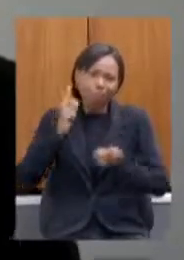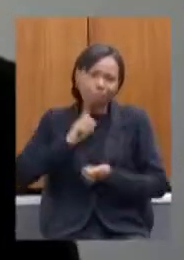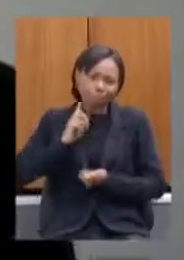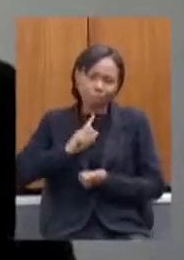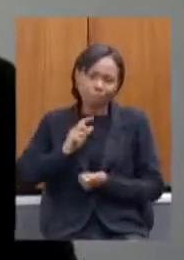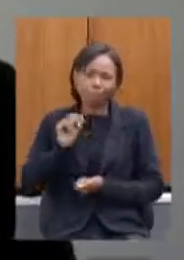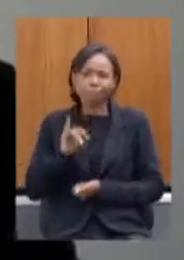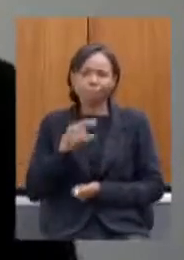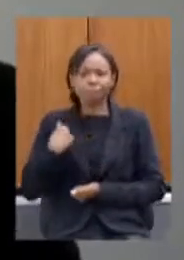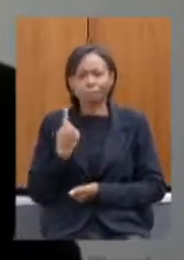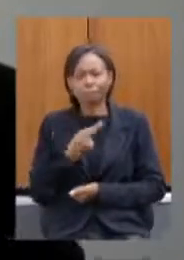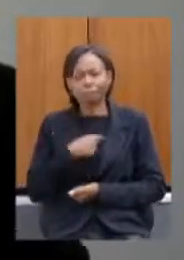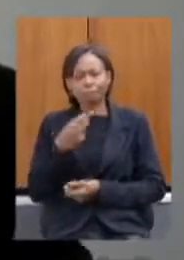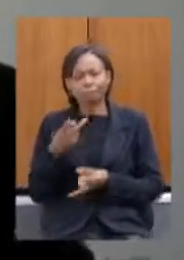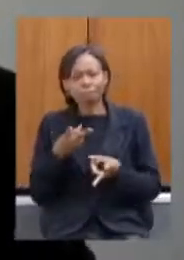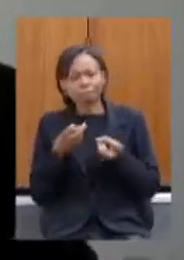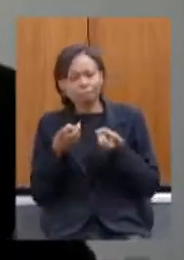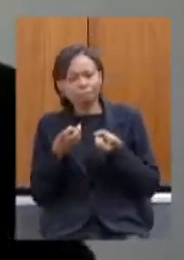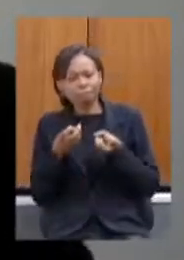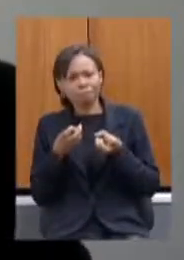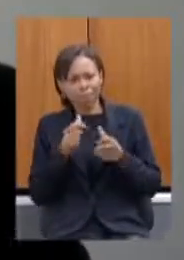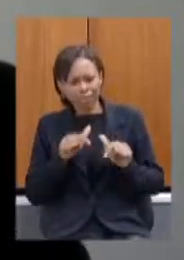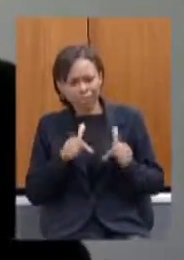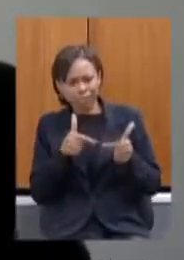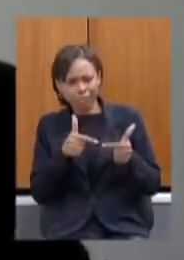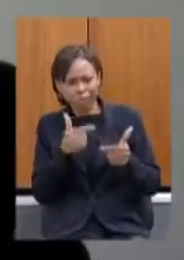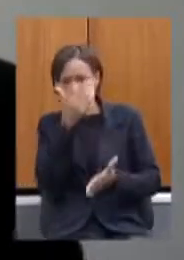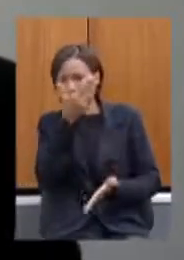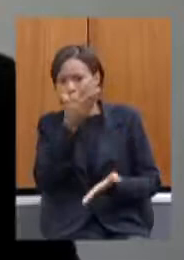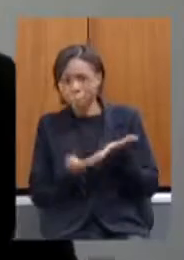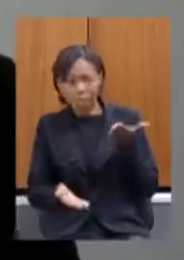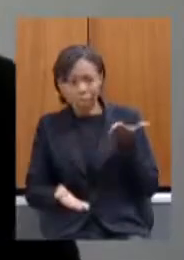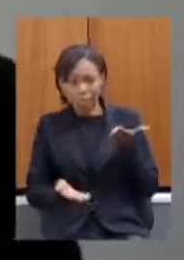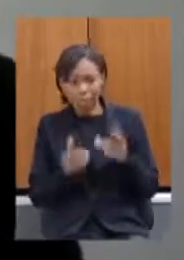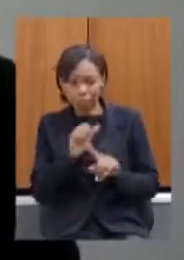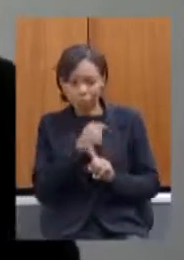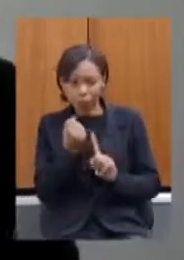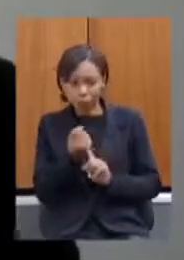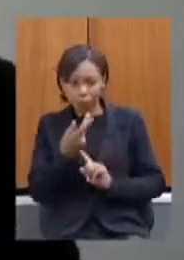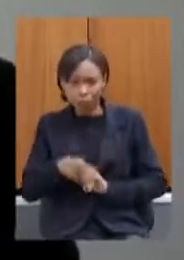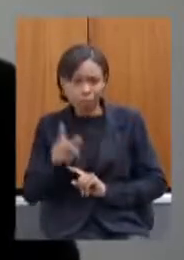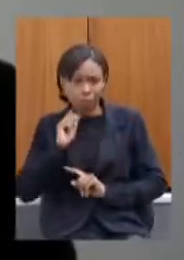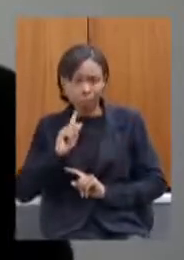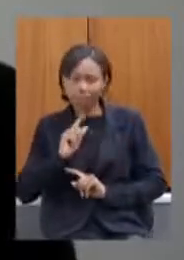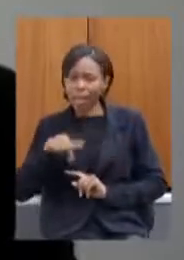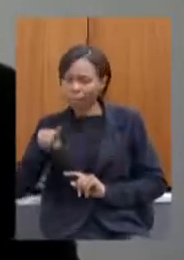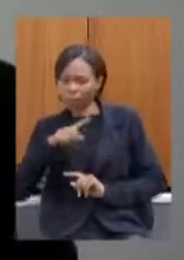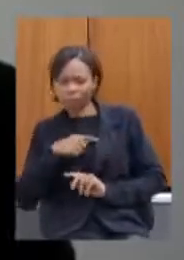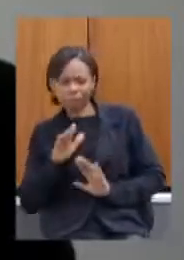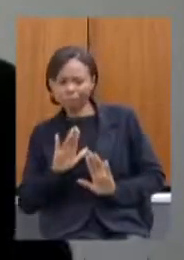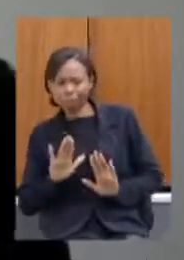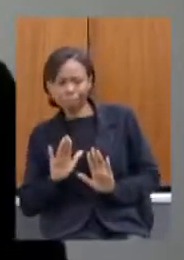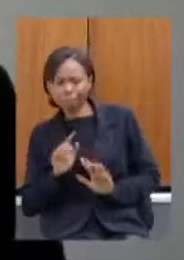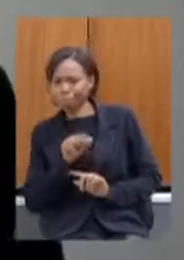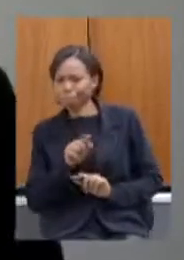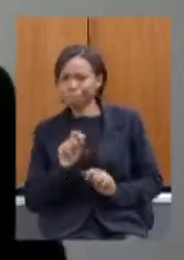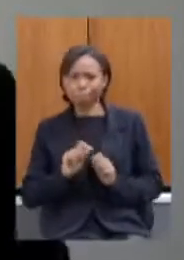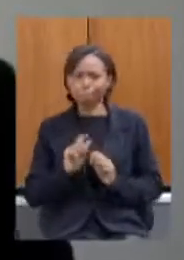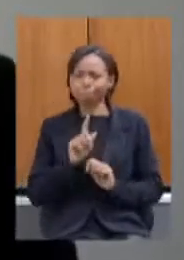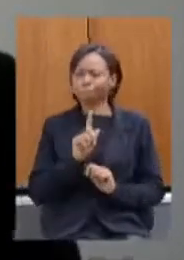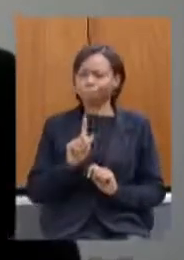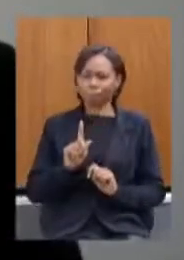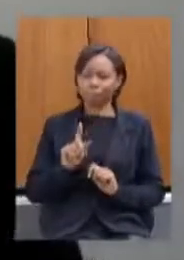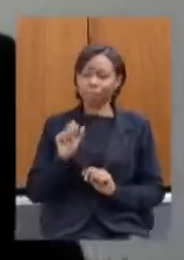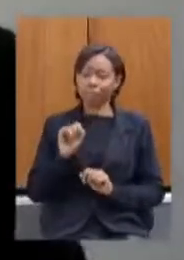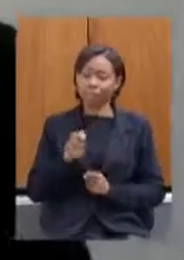que nessa ação haverá perda para a sociedade mineira nós não iremos naquele caminho ou aquilo que depender da secretaria de